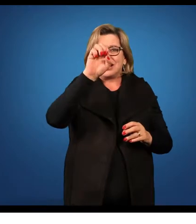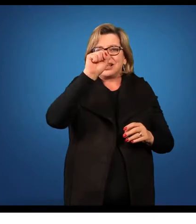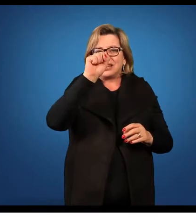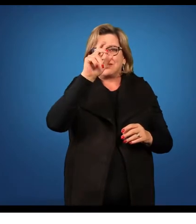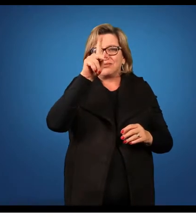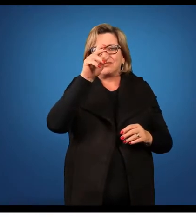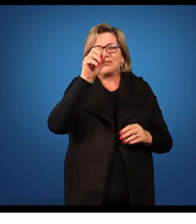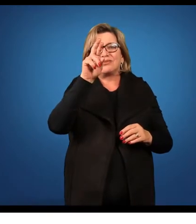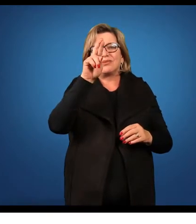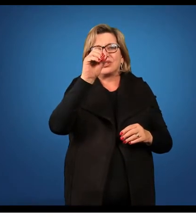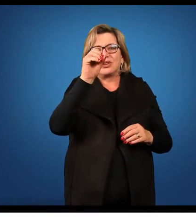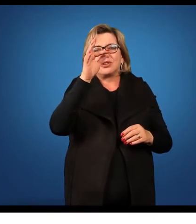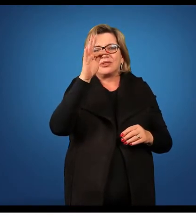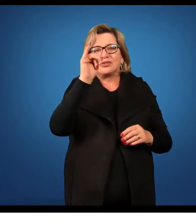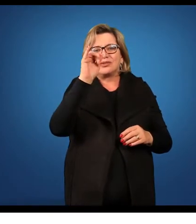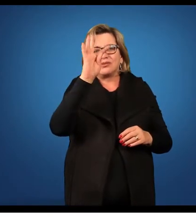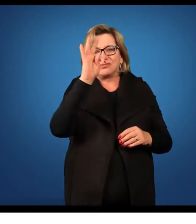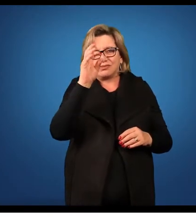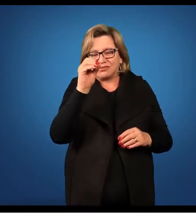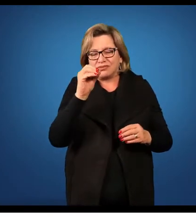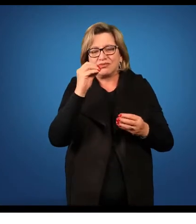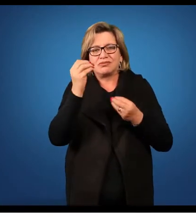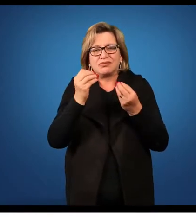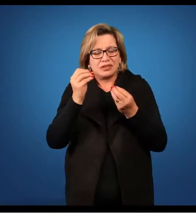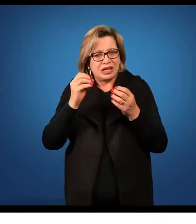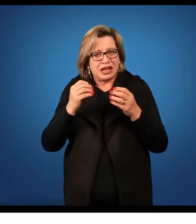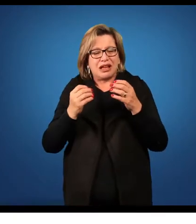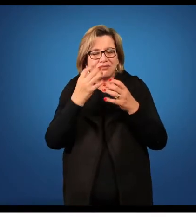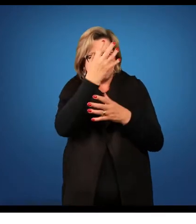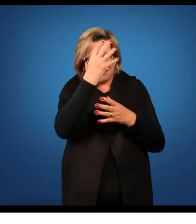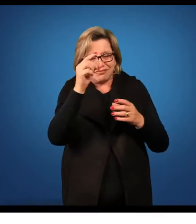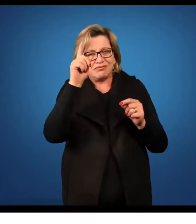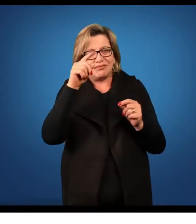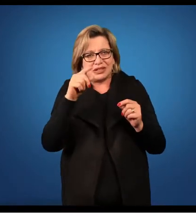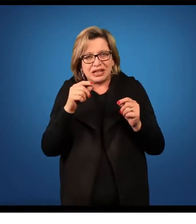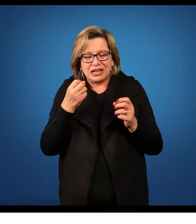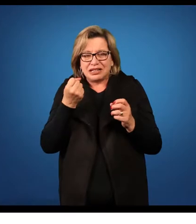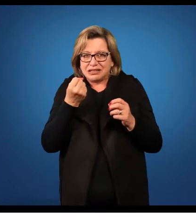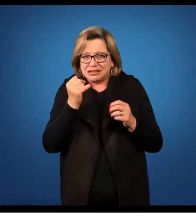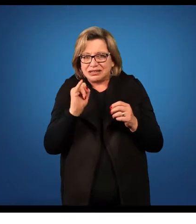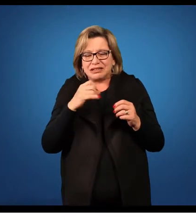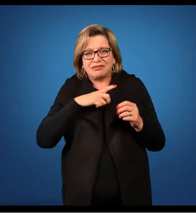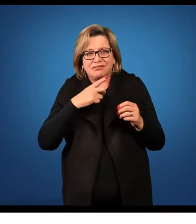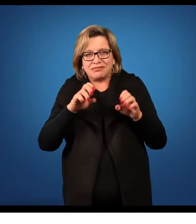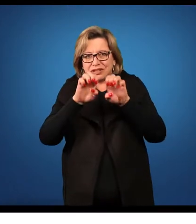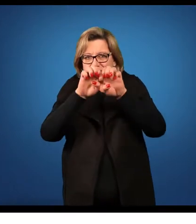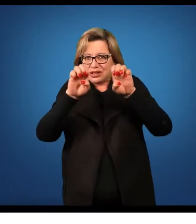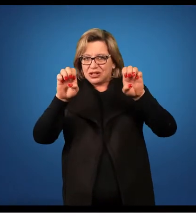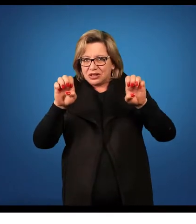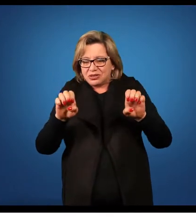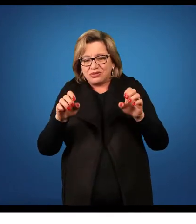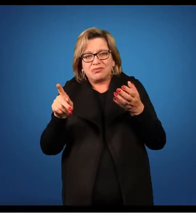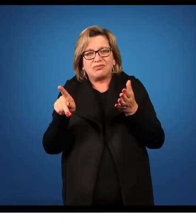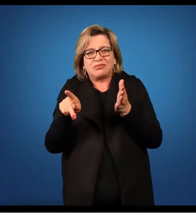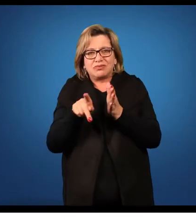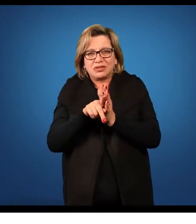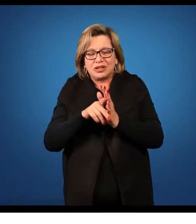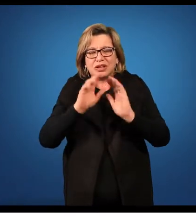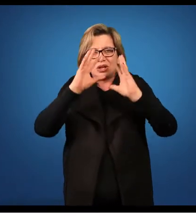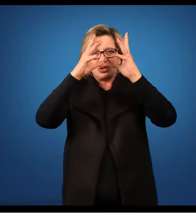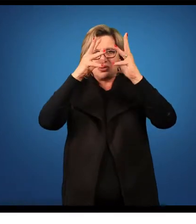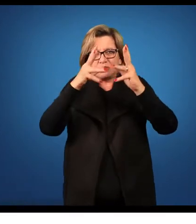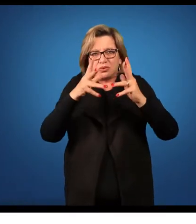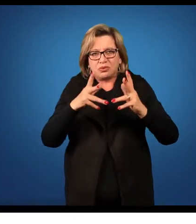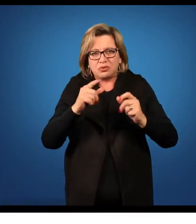A planta em si é um esporófito e sem a estrutura reprodutiva tudo o que nós vemos compõe